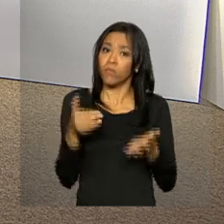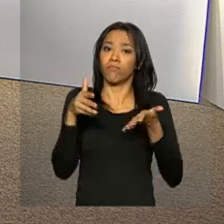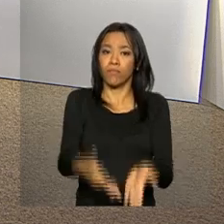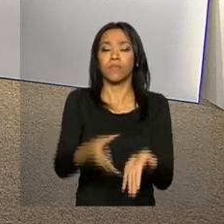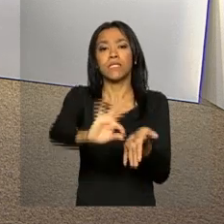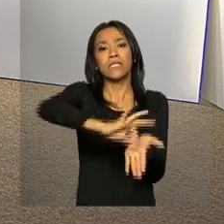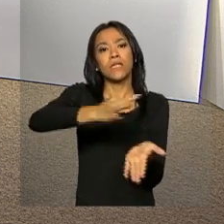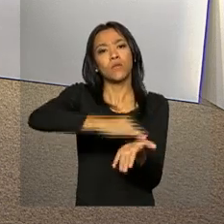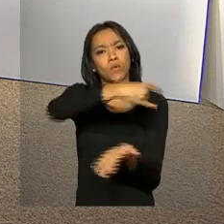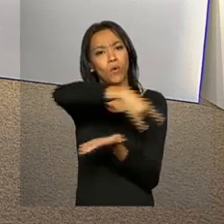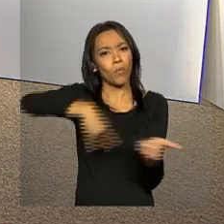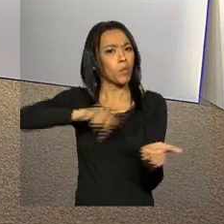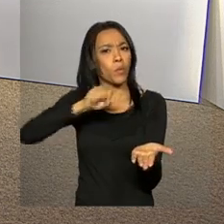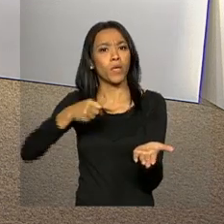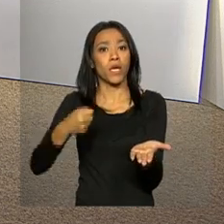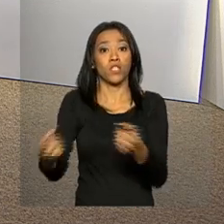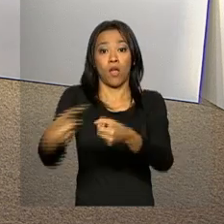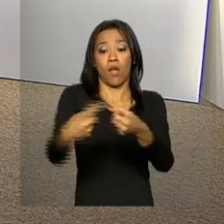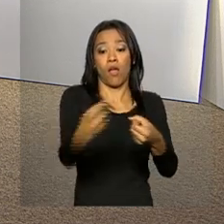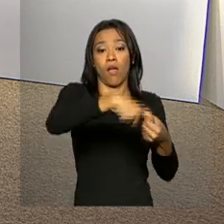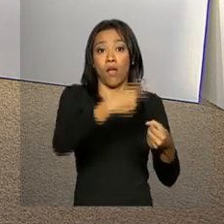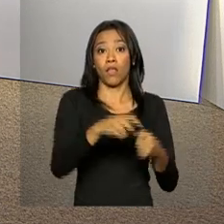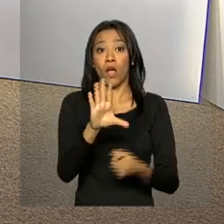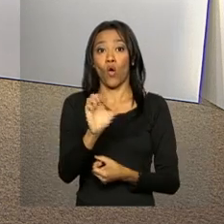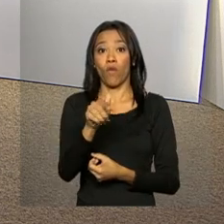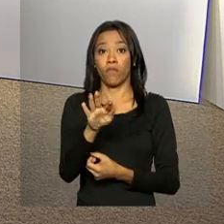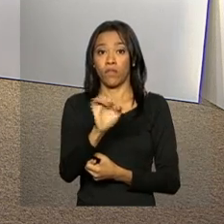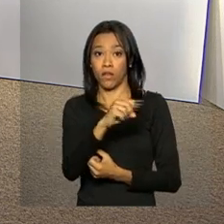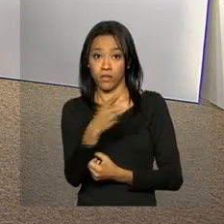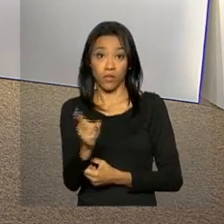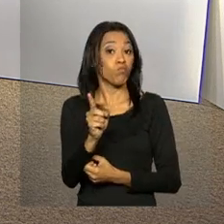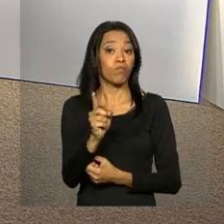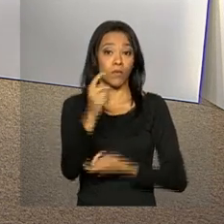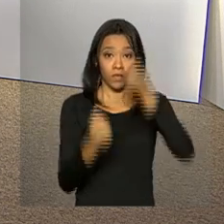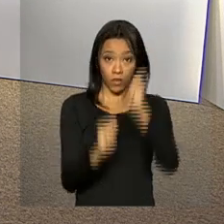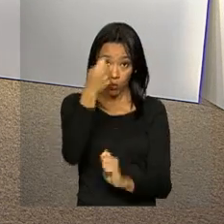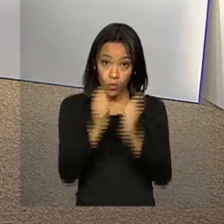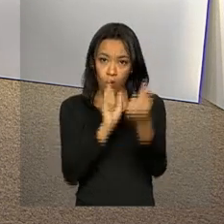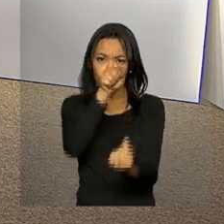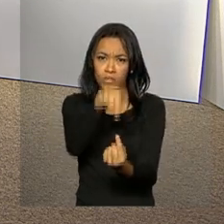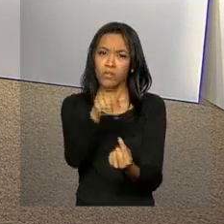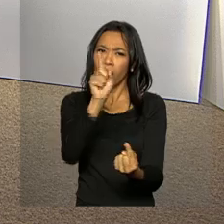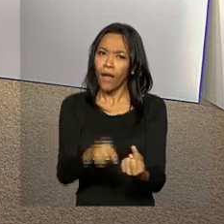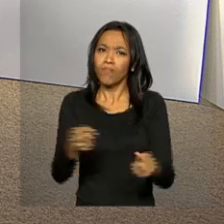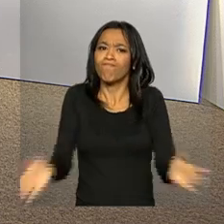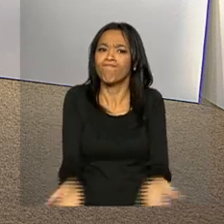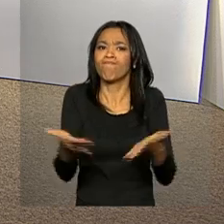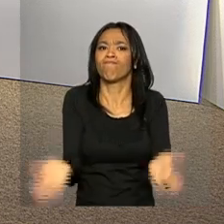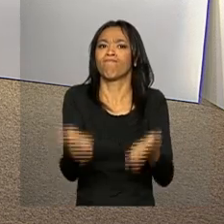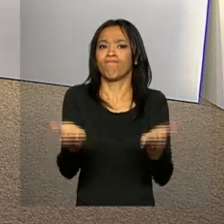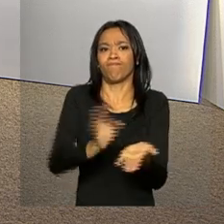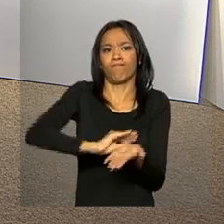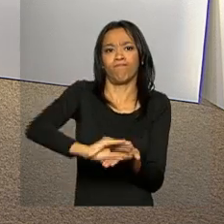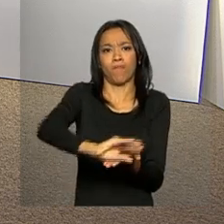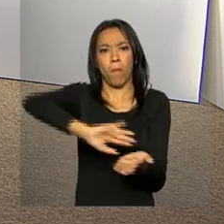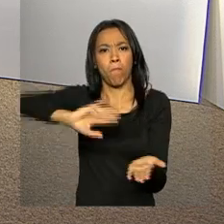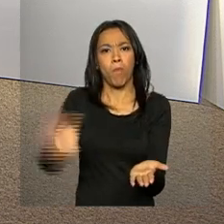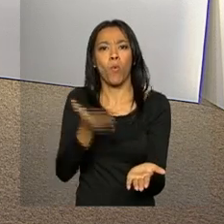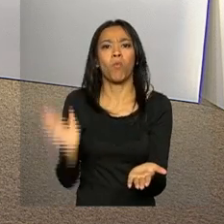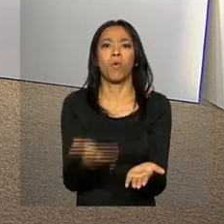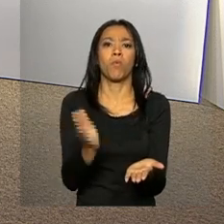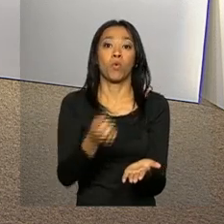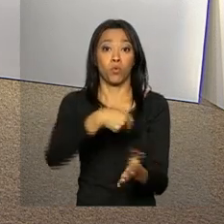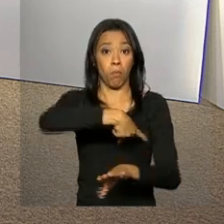acordo de cooperação com a Confederação Nacional da Indústria. O objetivo é estimular investimentos produtivos no país